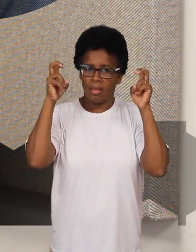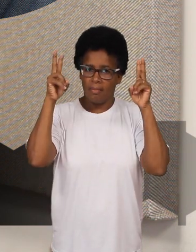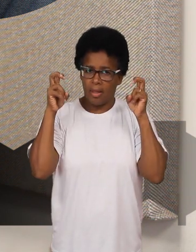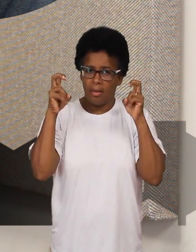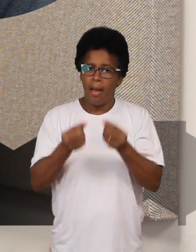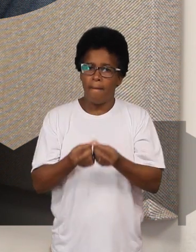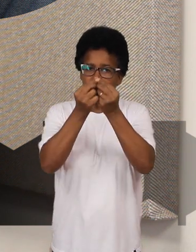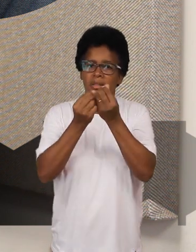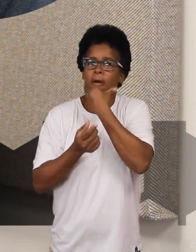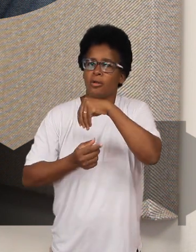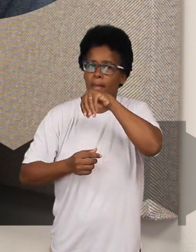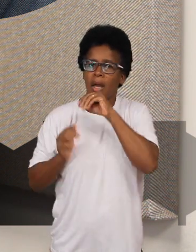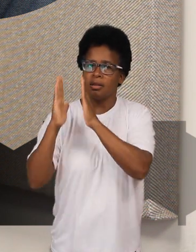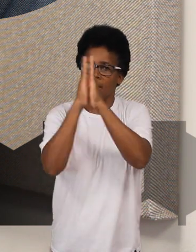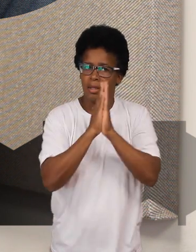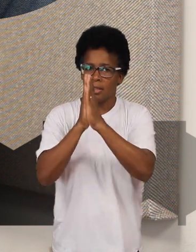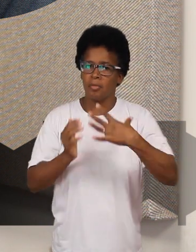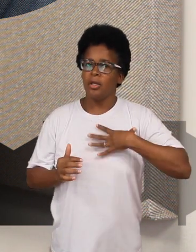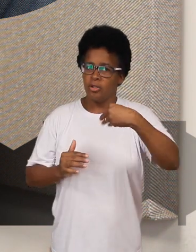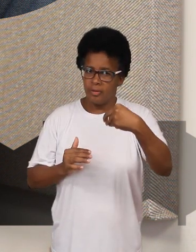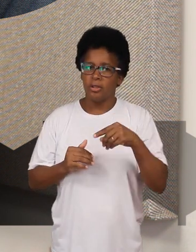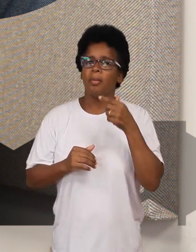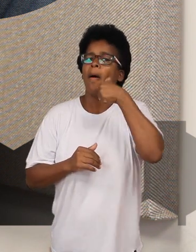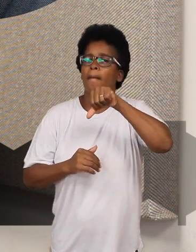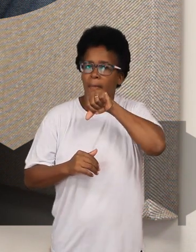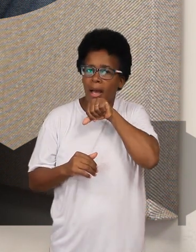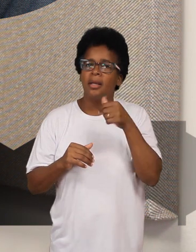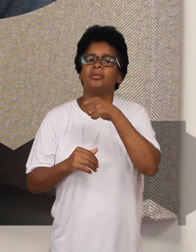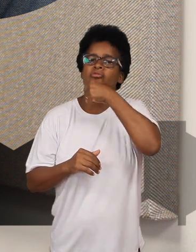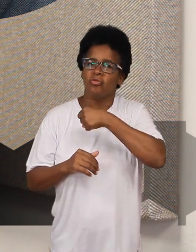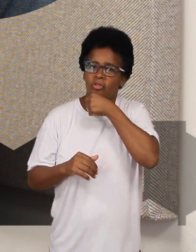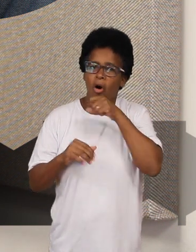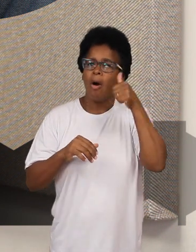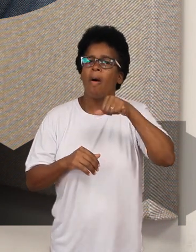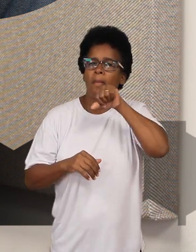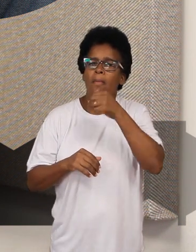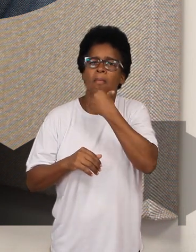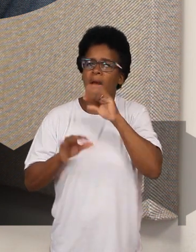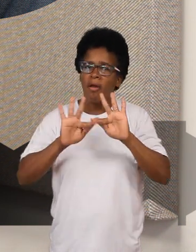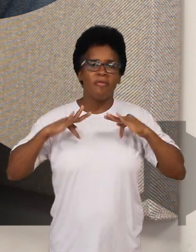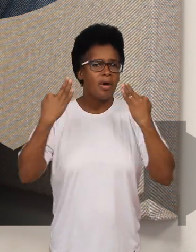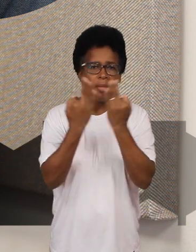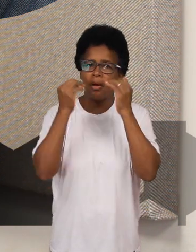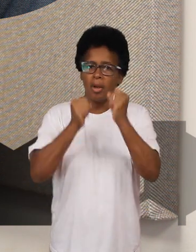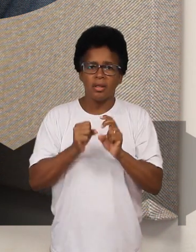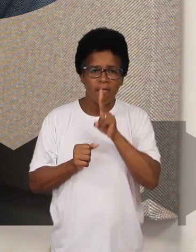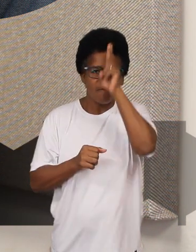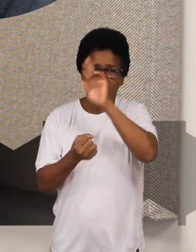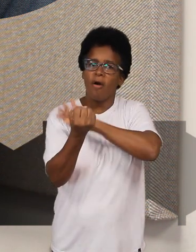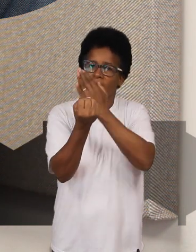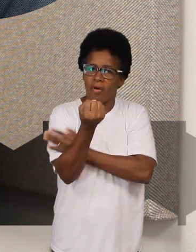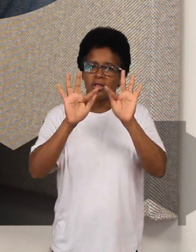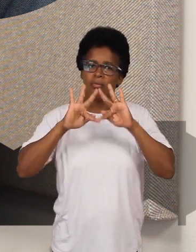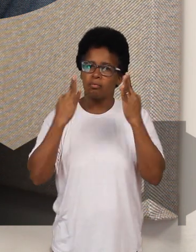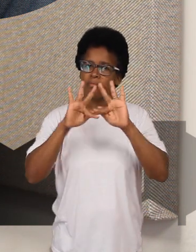passarão a ter o tema Missa dos Pais Rezando Pelos Filhos, para que pais, mães e avós possam unir